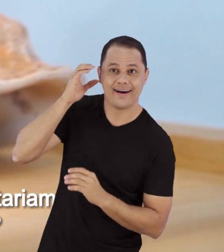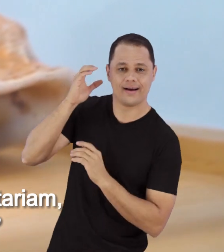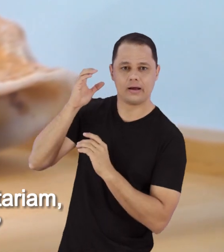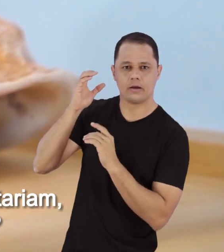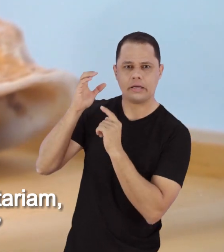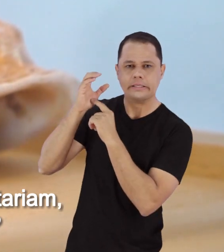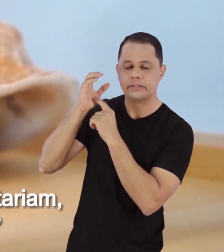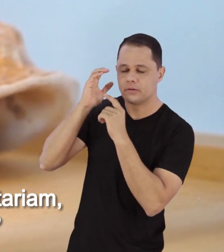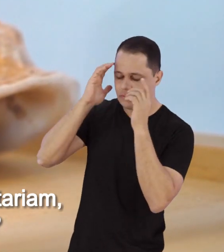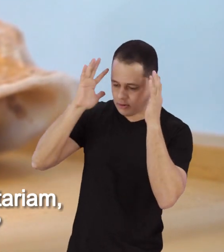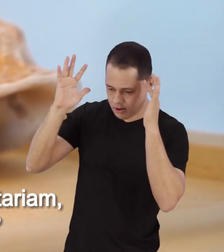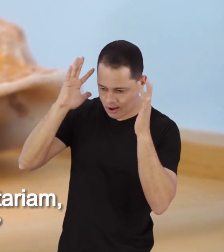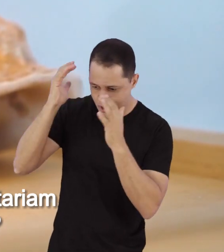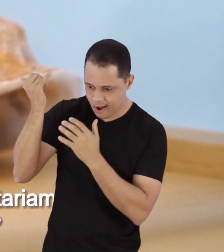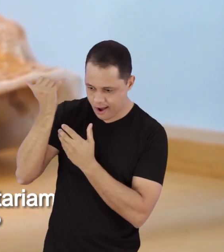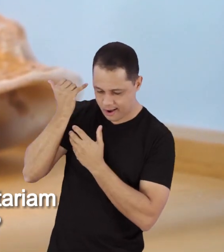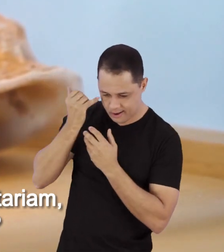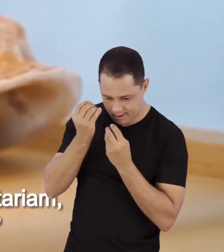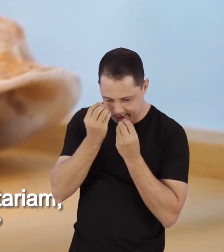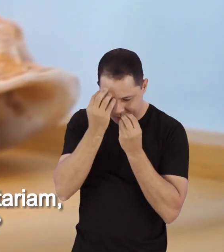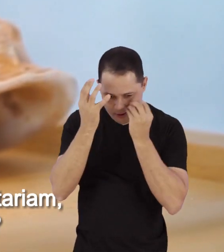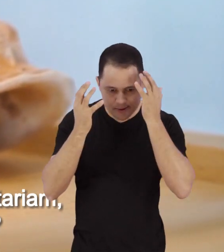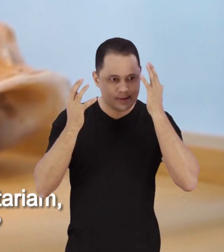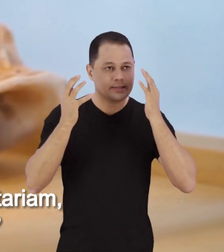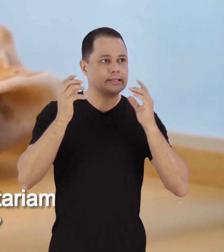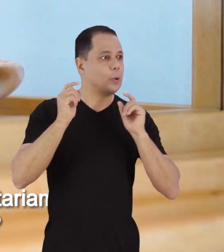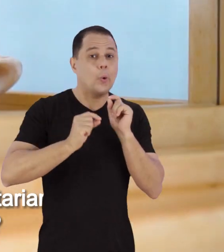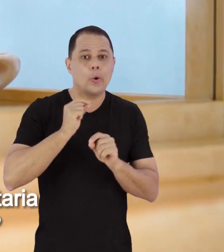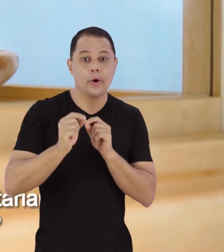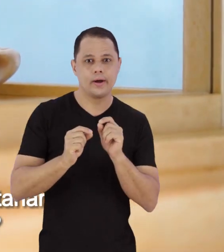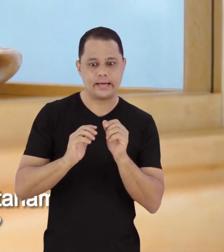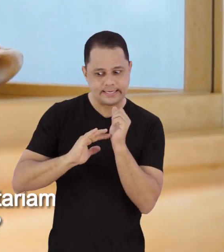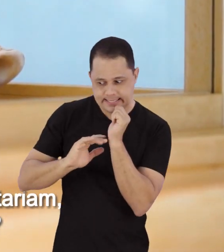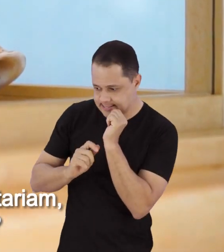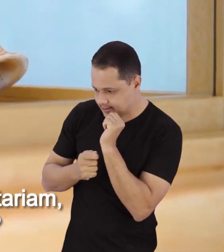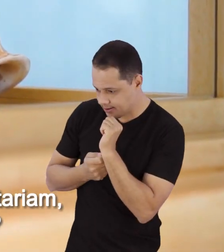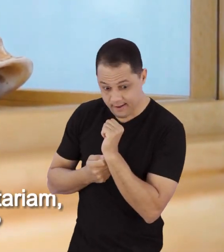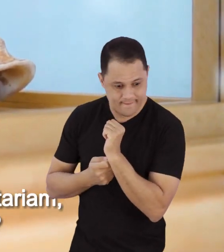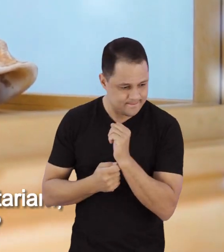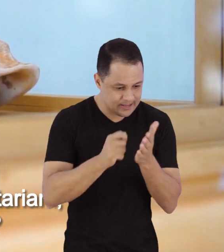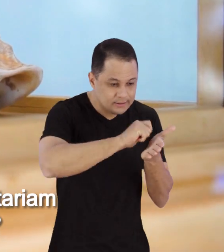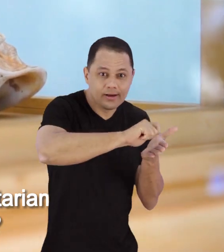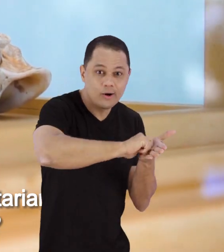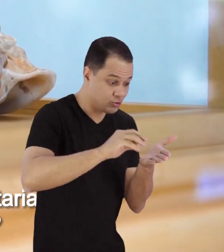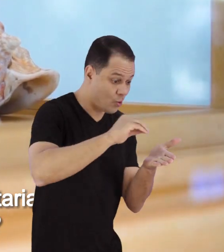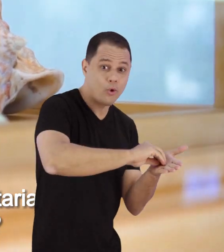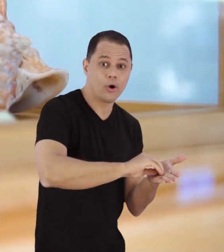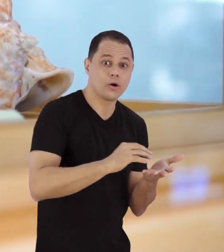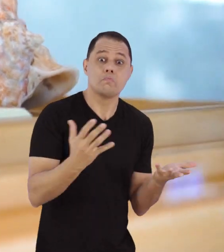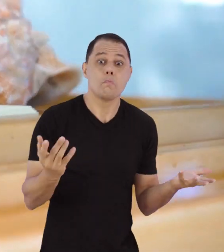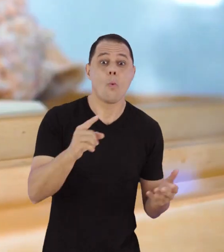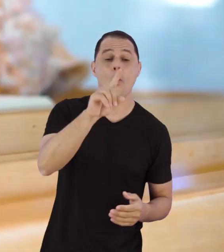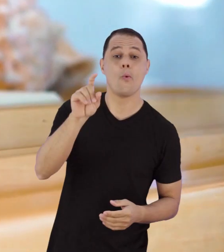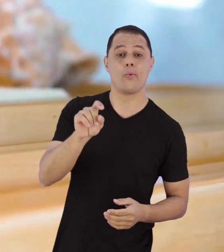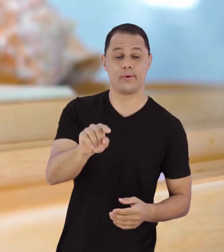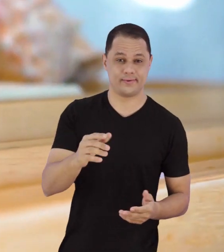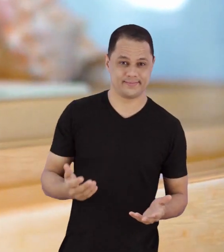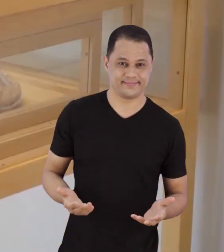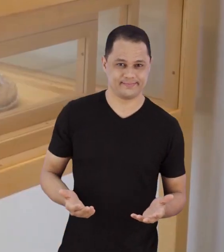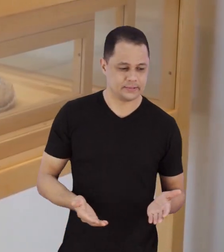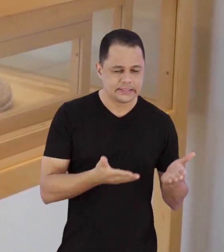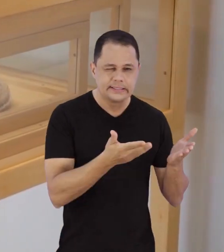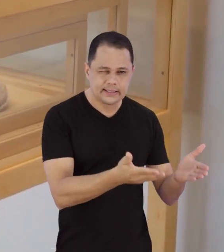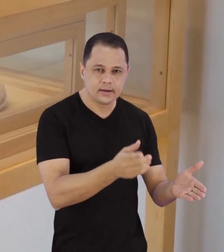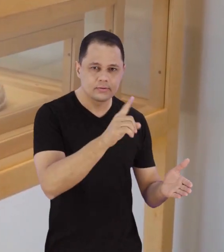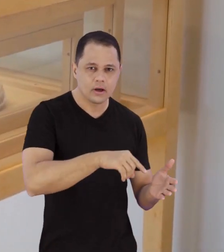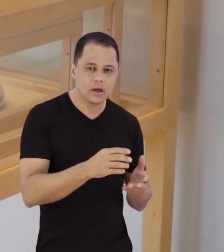E que pensamentos esses segredos da concha suscitariam para serem anotados no caderno em branco? Essa obra